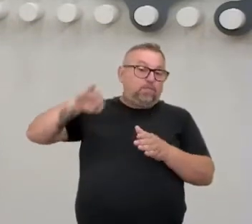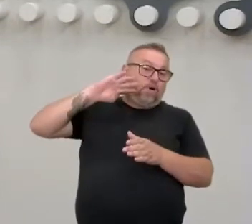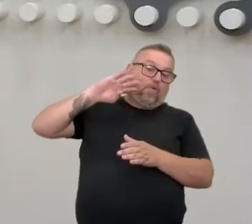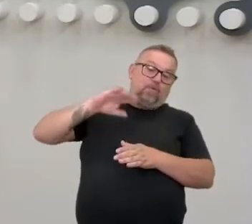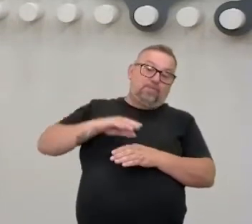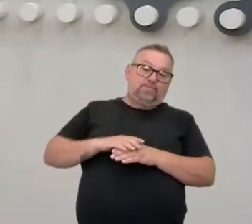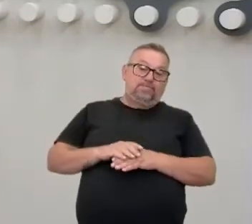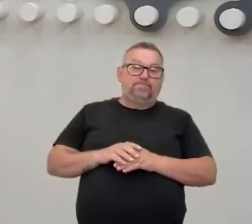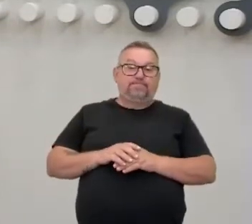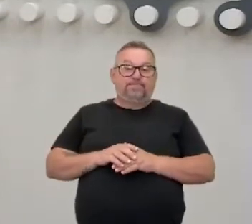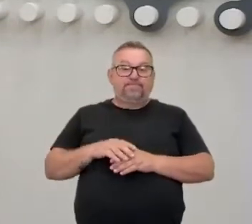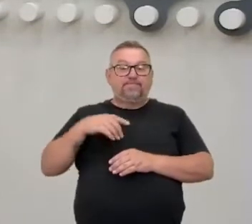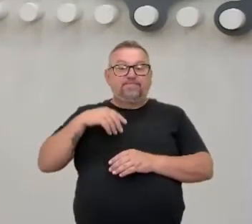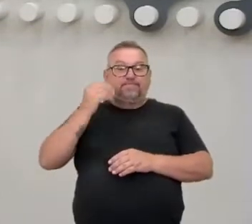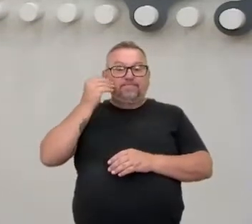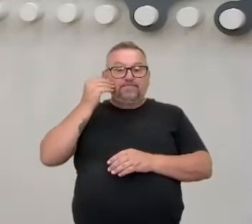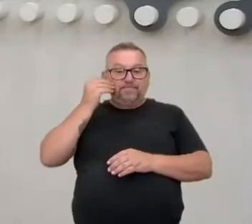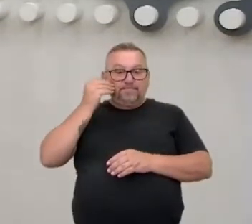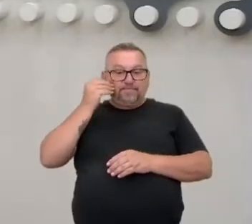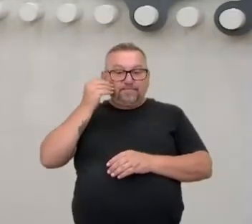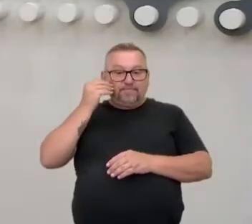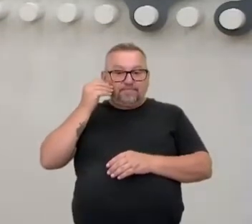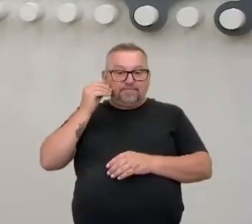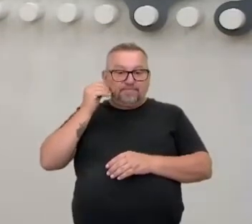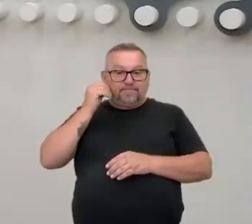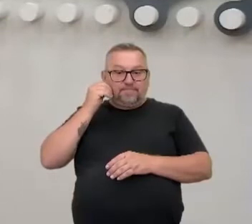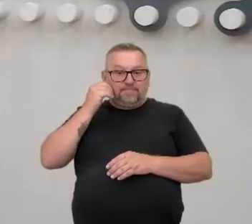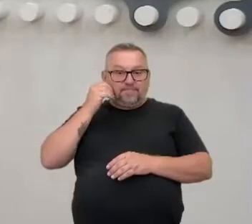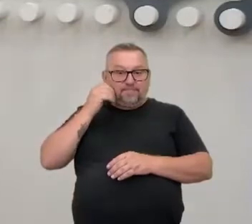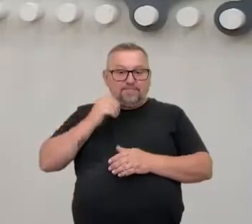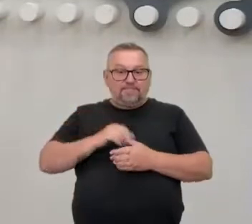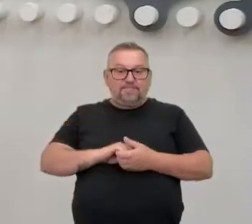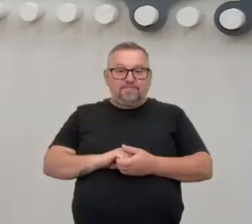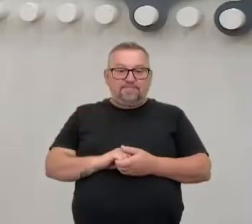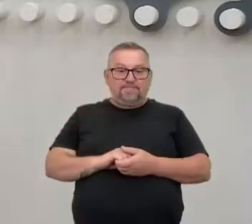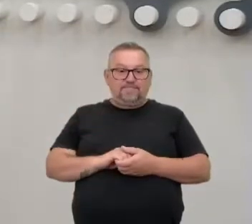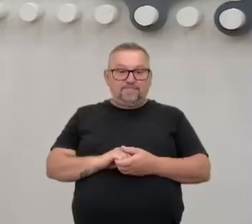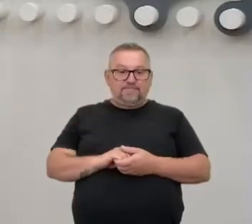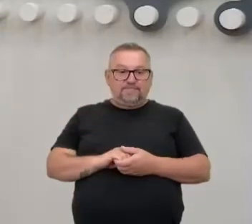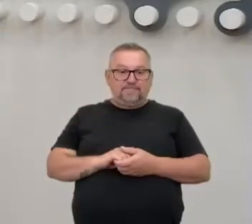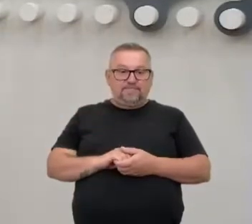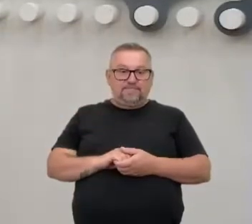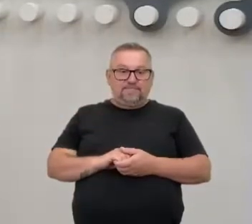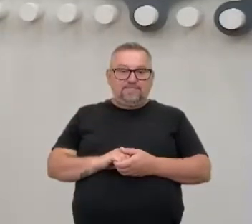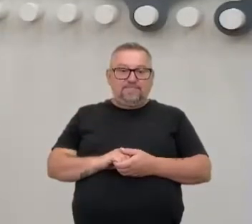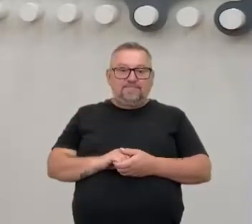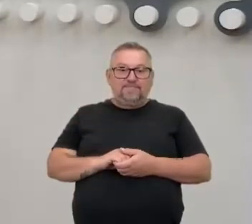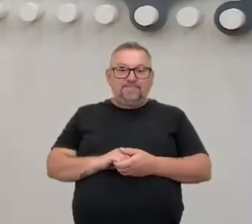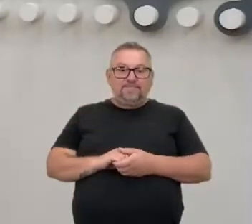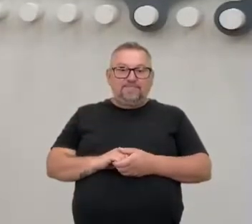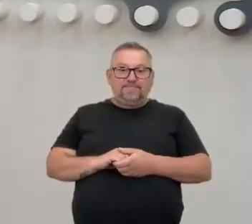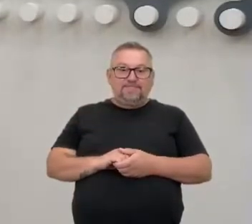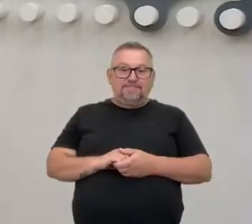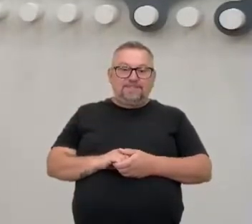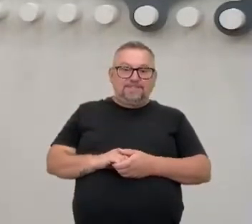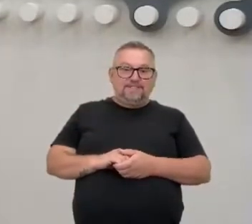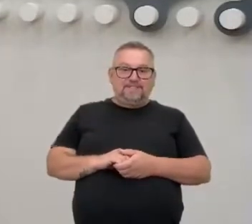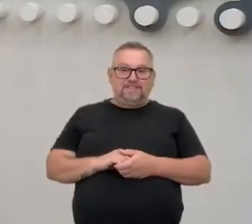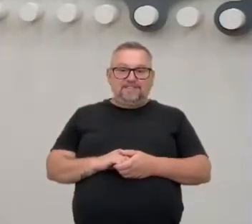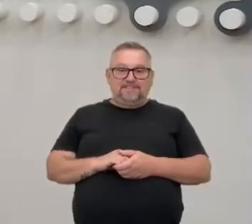Então, você tem que tentar manter e chutar. Quase que eu que chuto o microfone, né? muito verde.